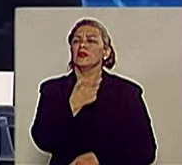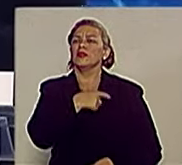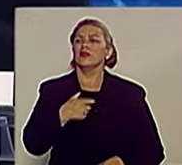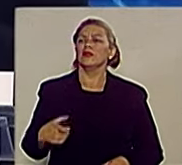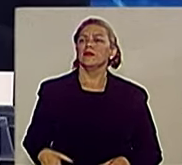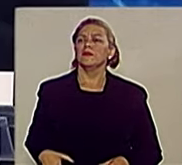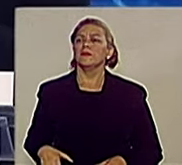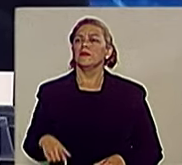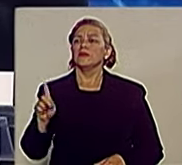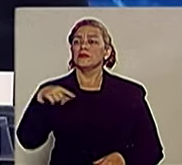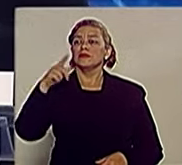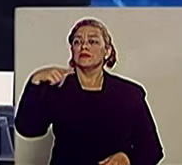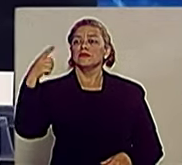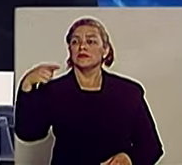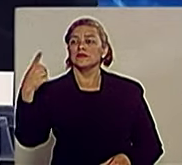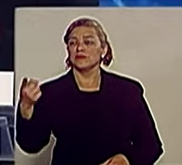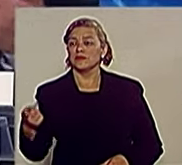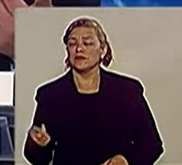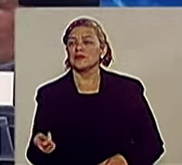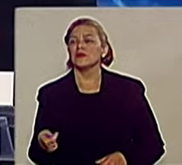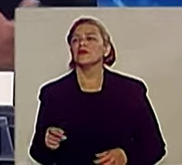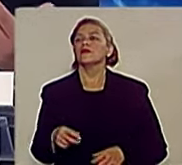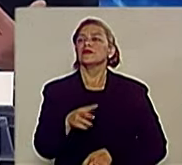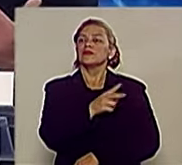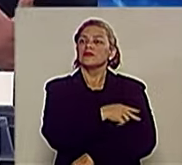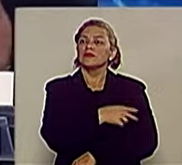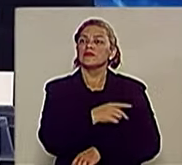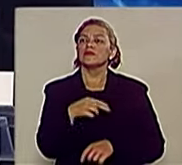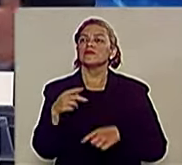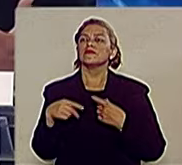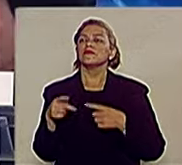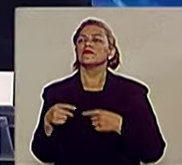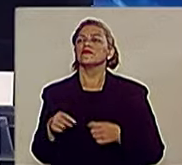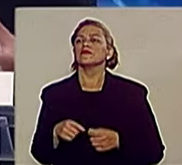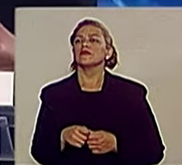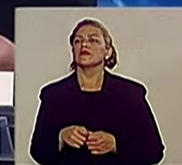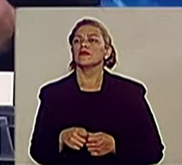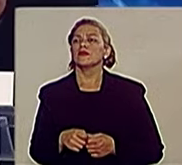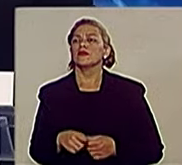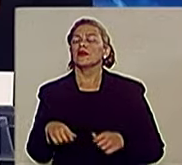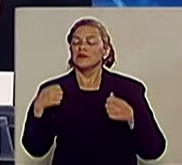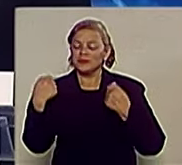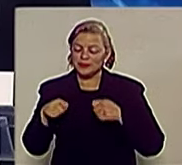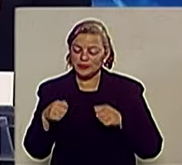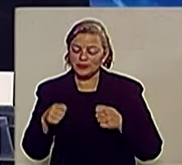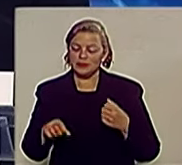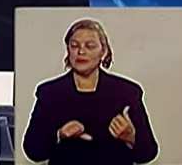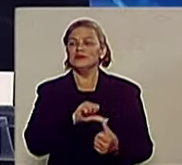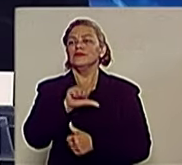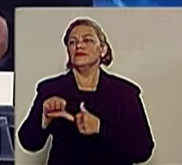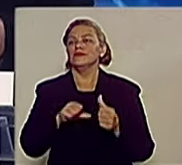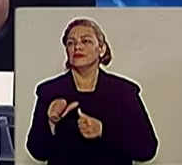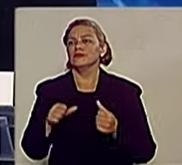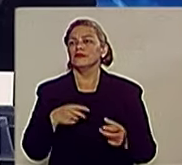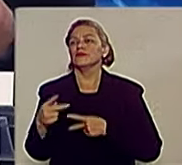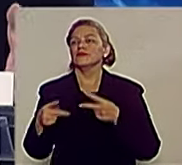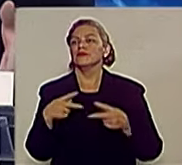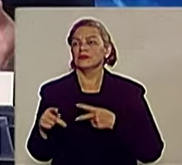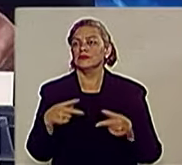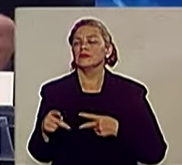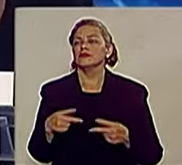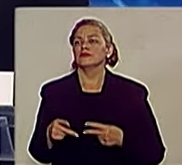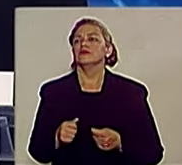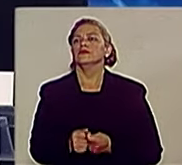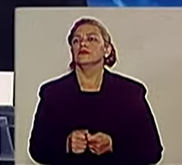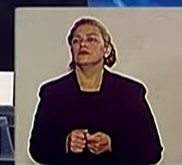O outro foi líder do governo na Câmara do outro durante muito tempo. Eu acho que isso que é preciso mudar e a população de São José dos Campos e do Brasil quer mudar